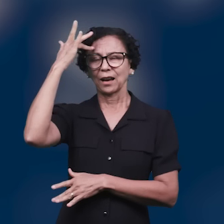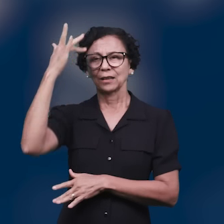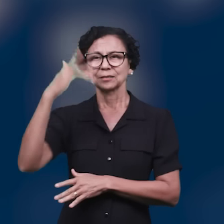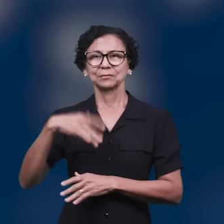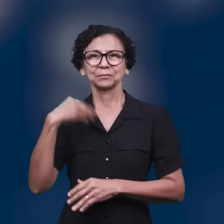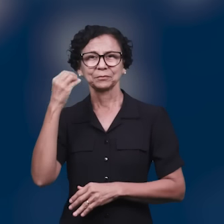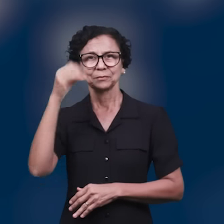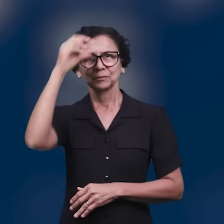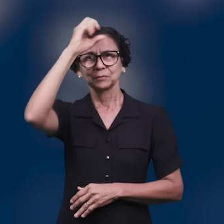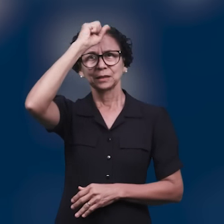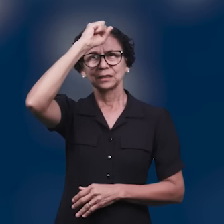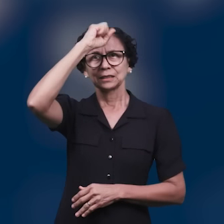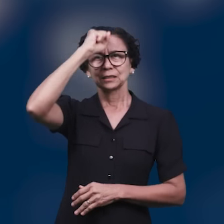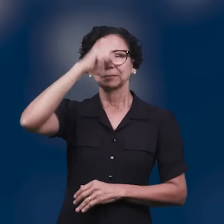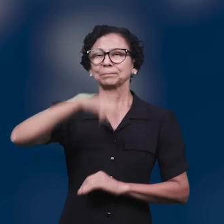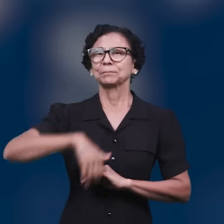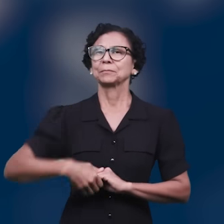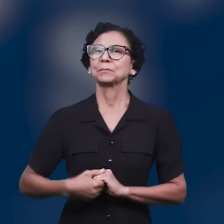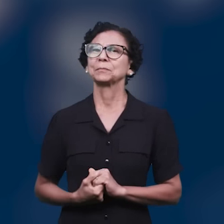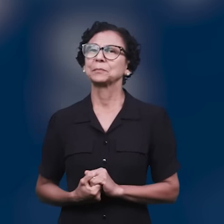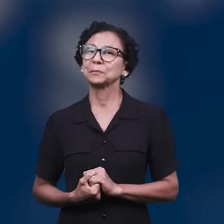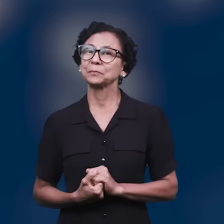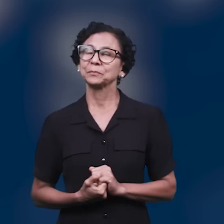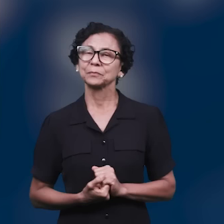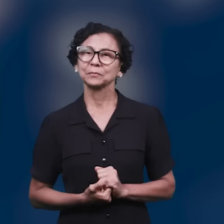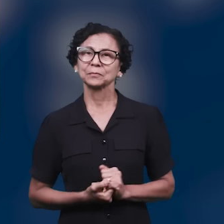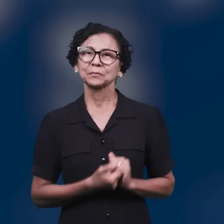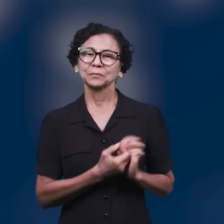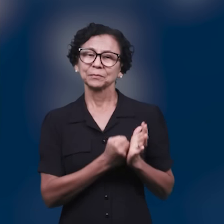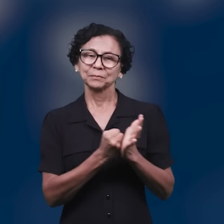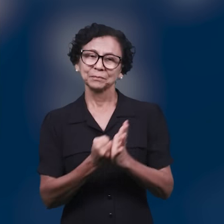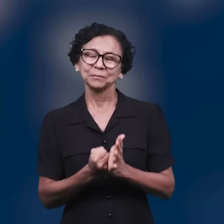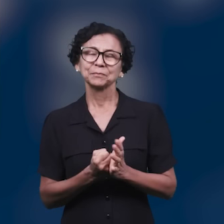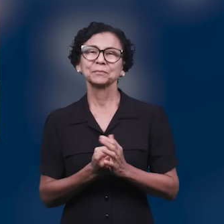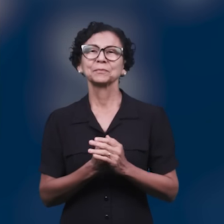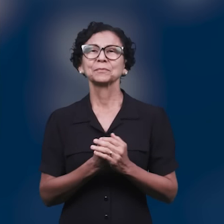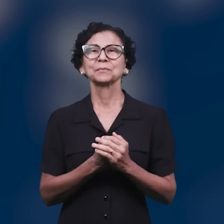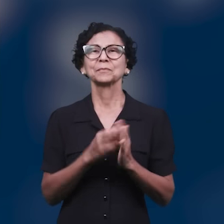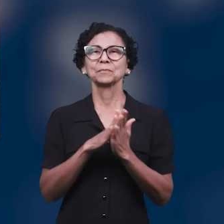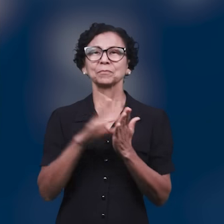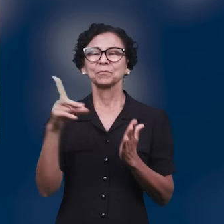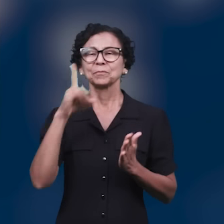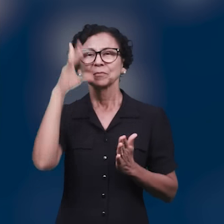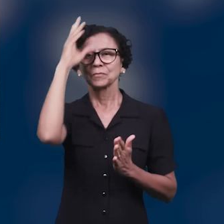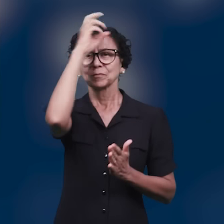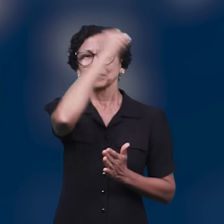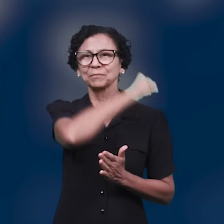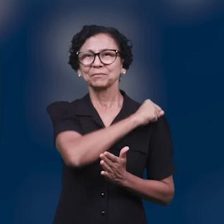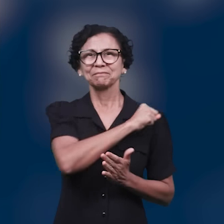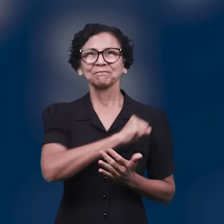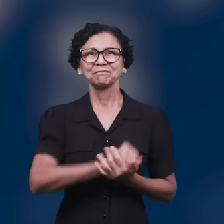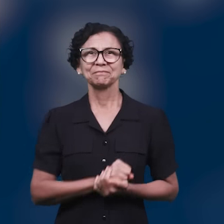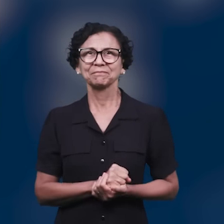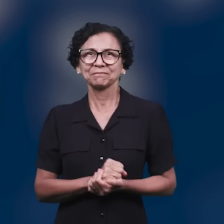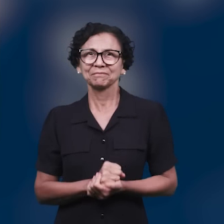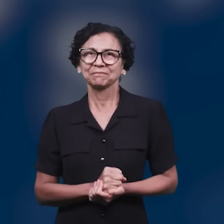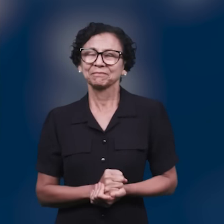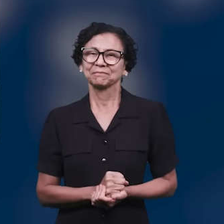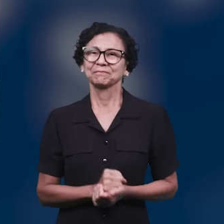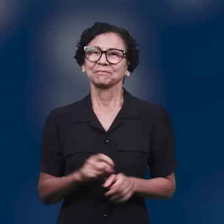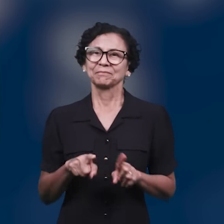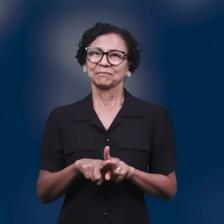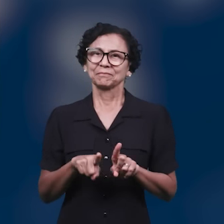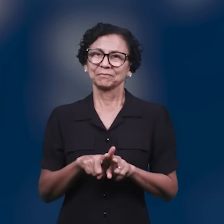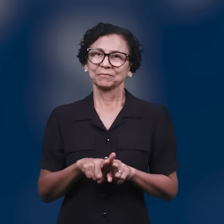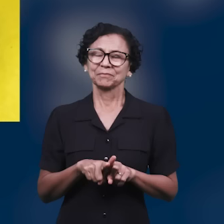aprendizagem, que favorecem e facilitam a compreensão da leitura da Palavra do Senhor e as atividades da